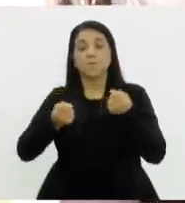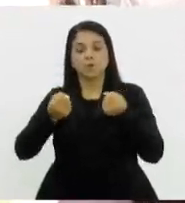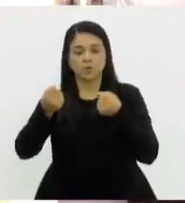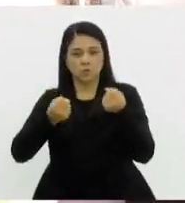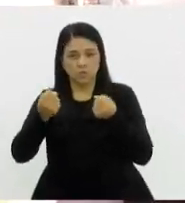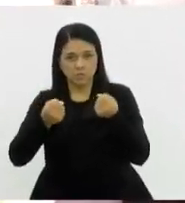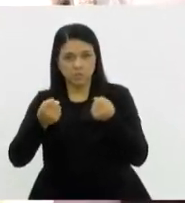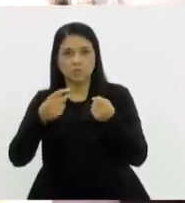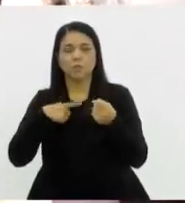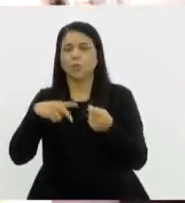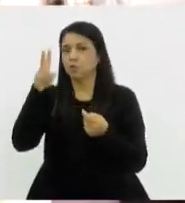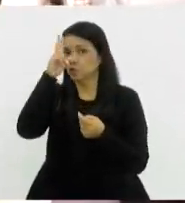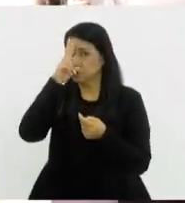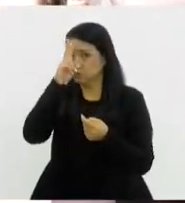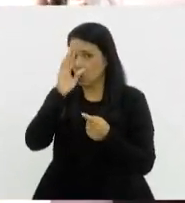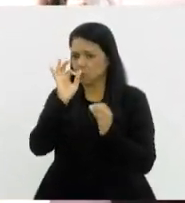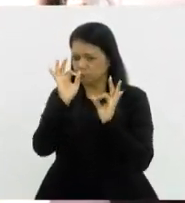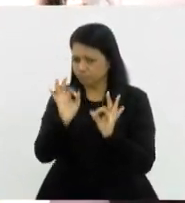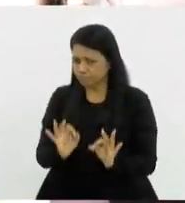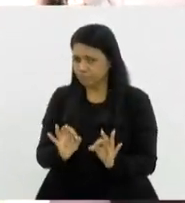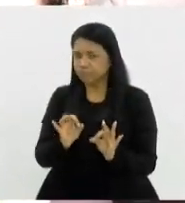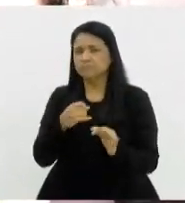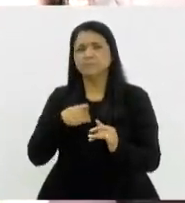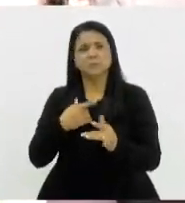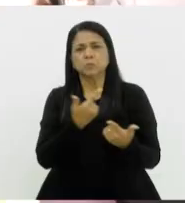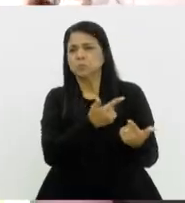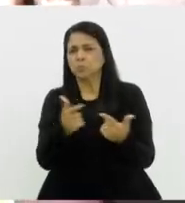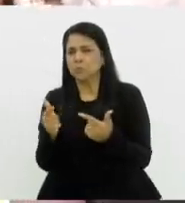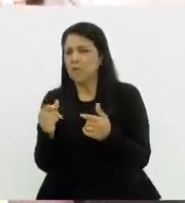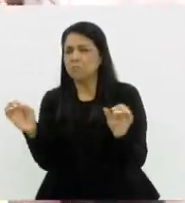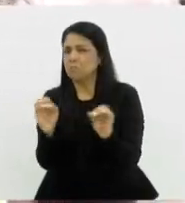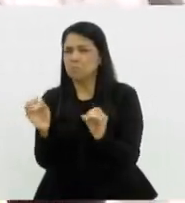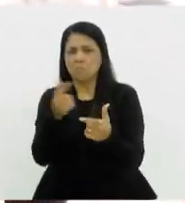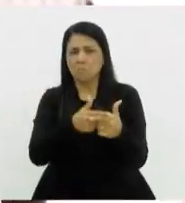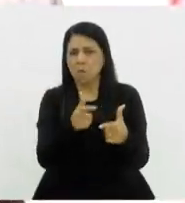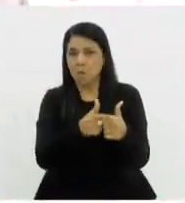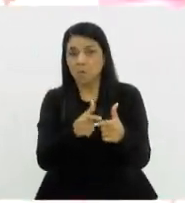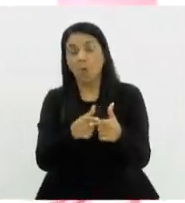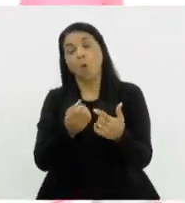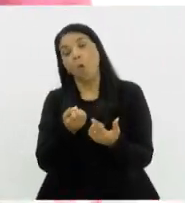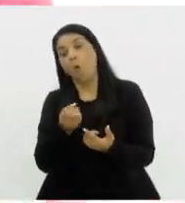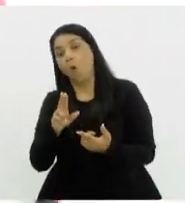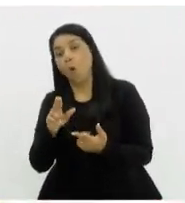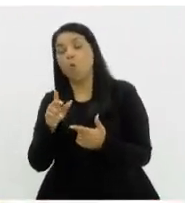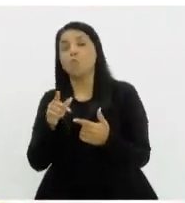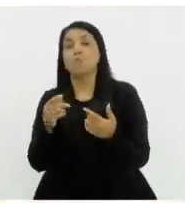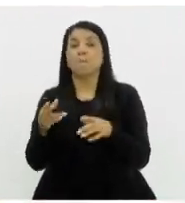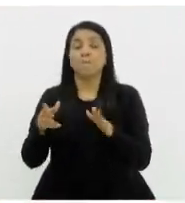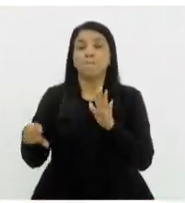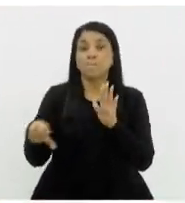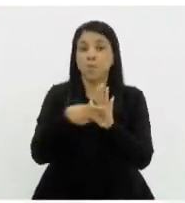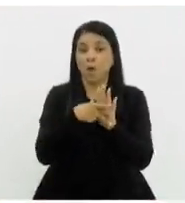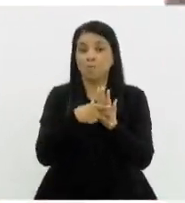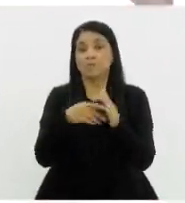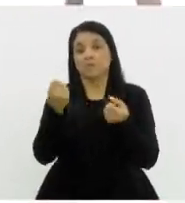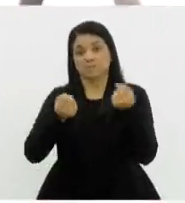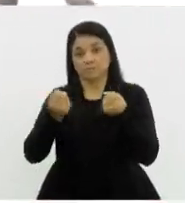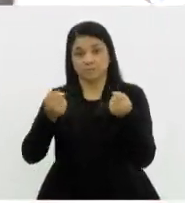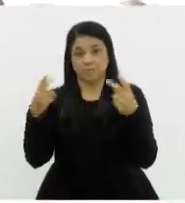um grande histórico com a gente, sem incidentes, ou mesmo motoristas mulheres. Isso reduz a incidência de